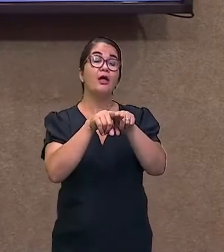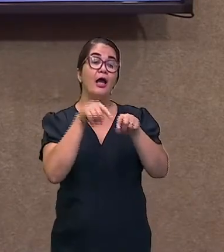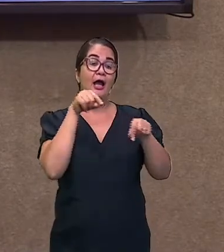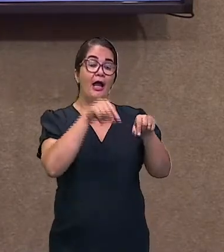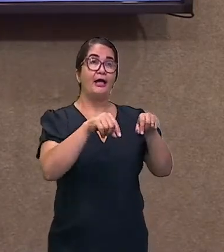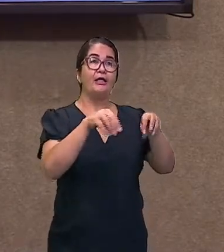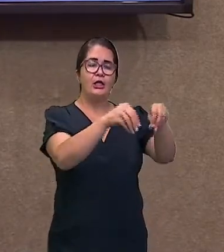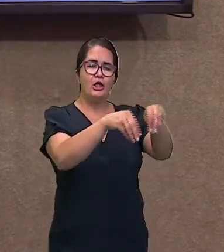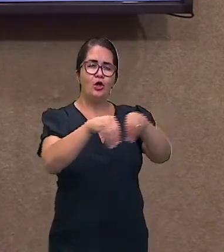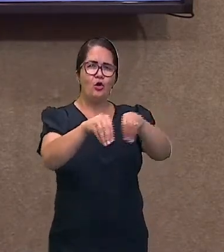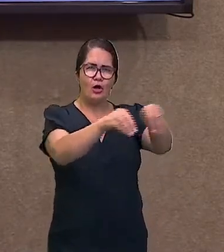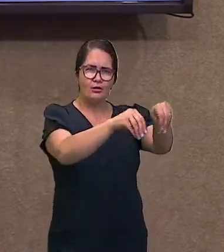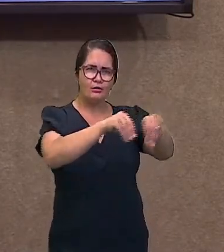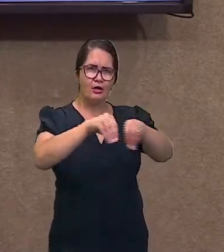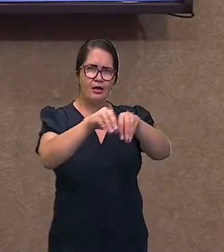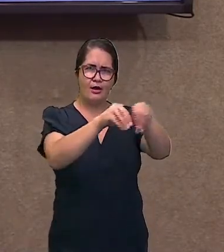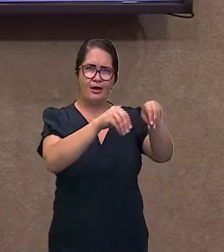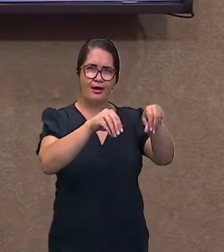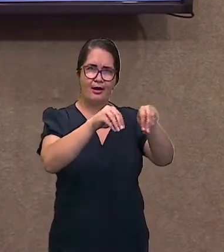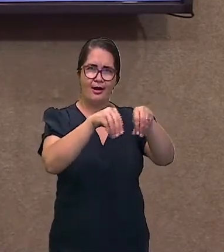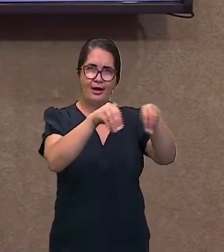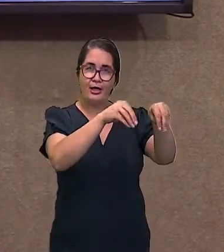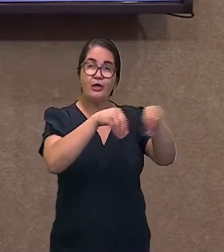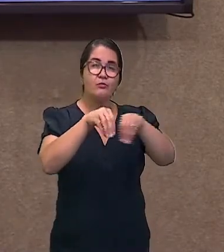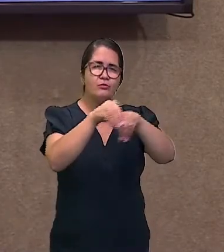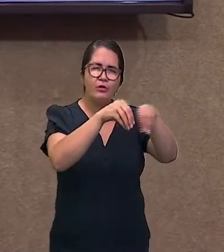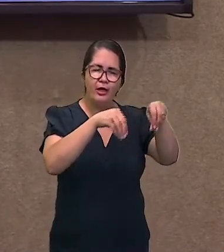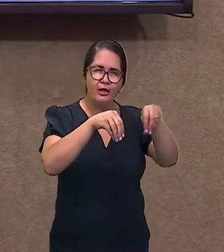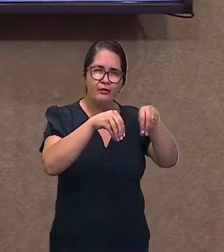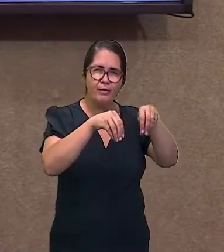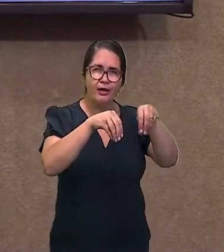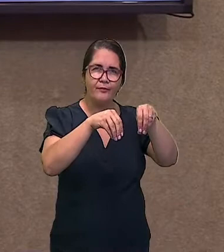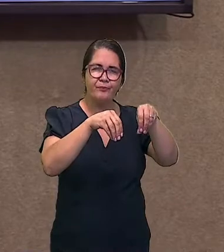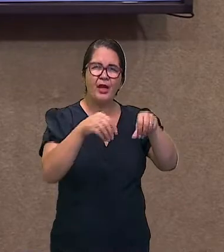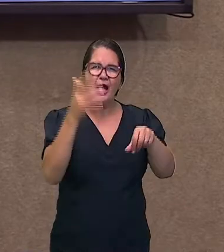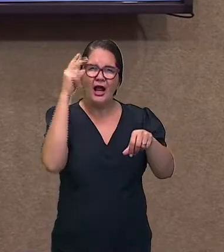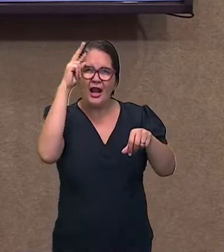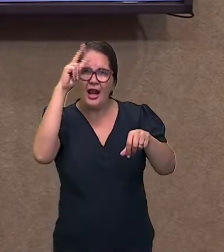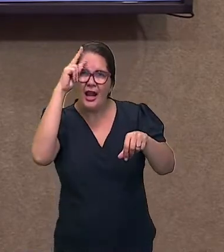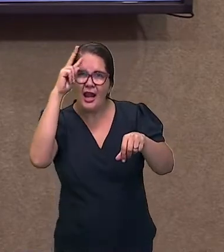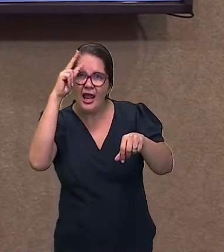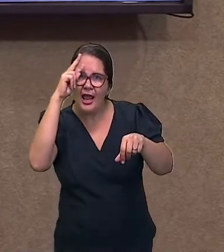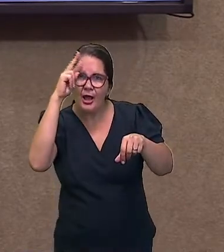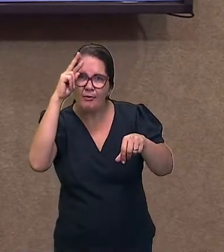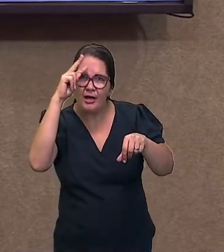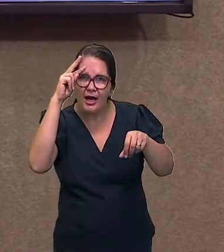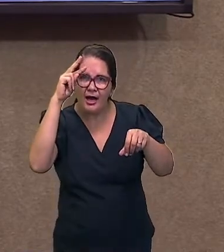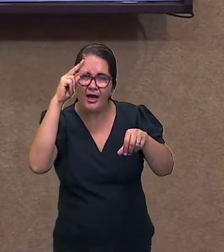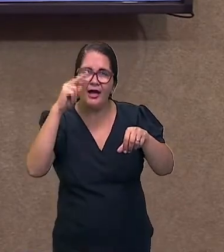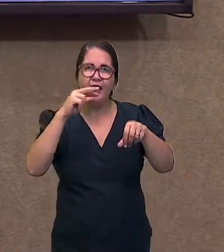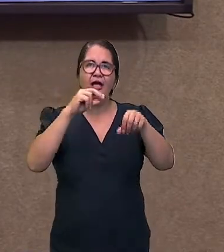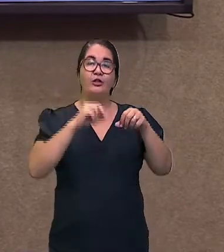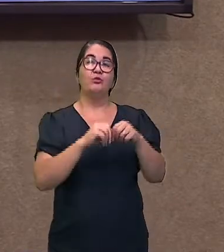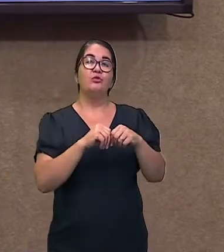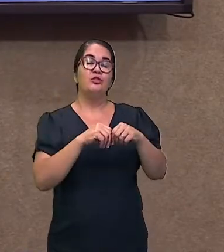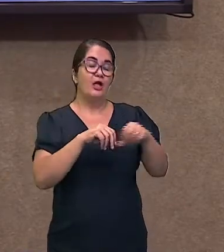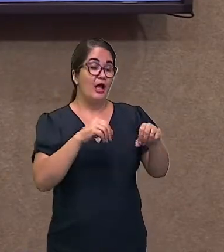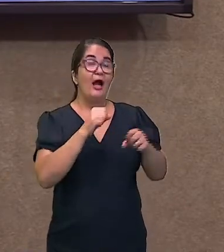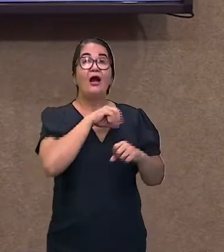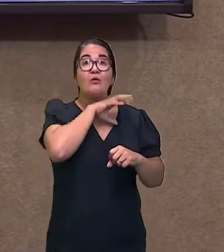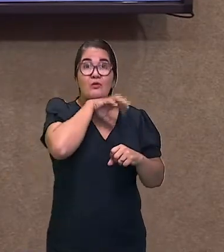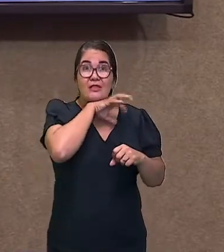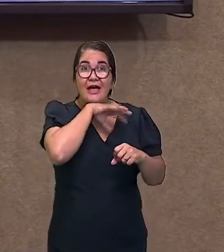Lembra lá em cima, Micro consumidores que estão inseridos no solo aonde nós